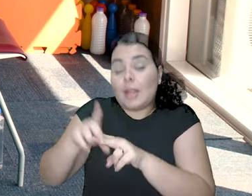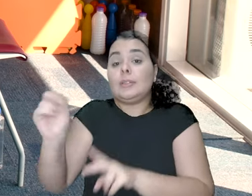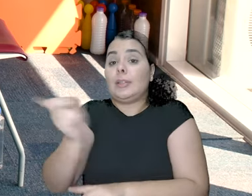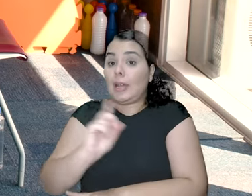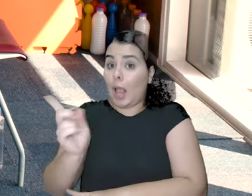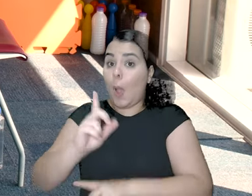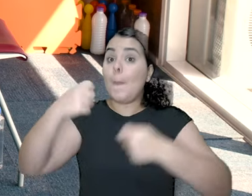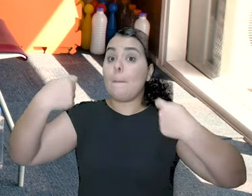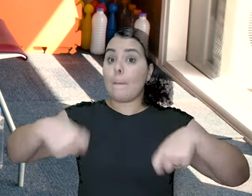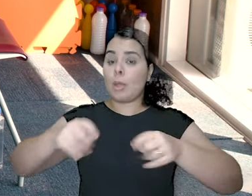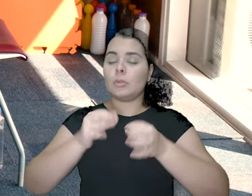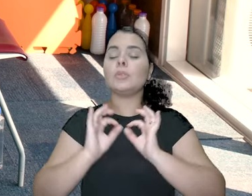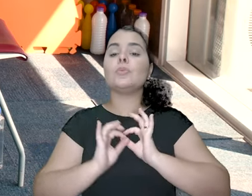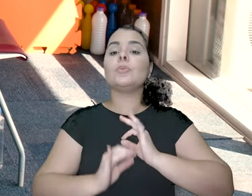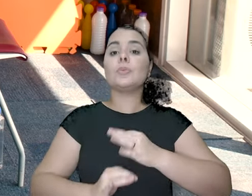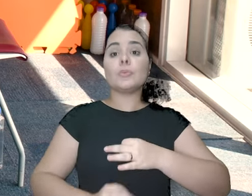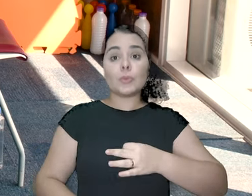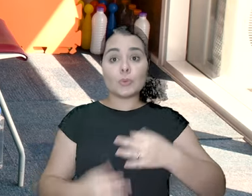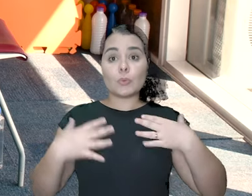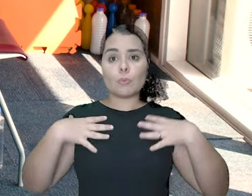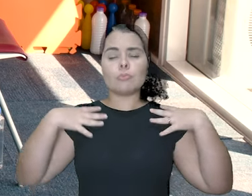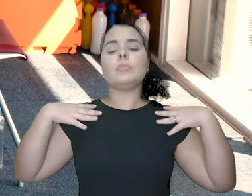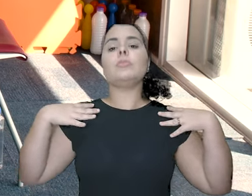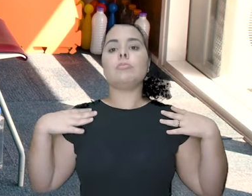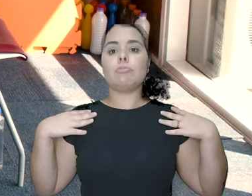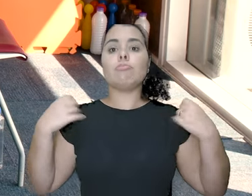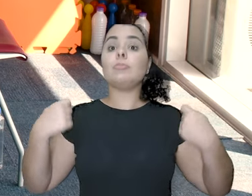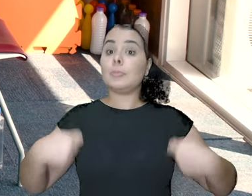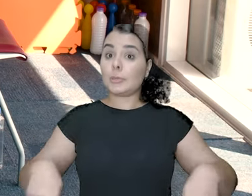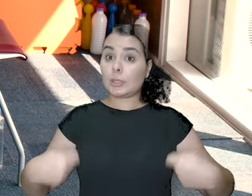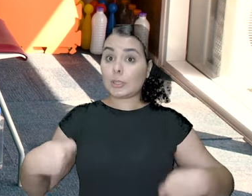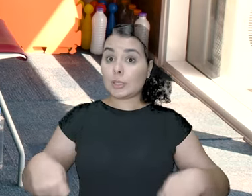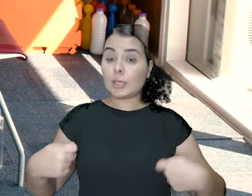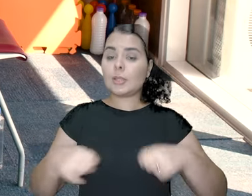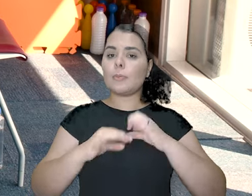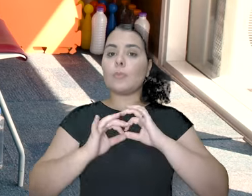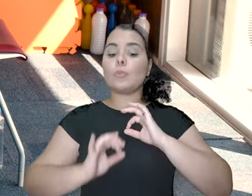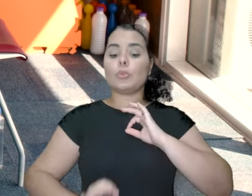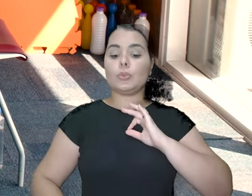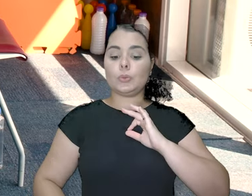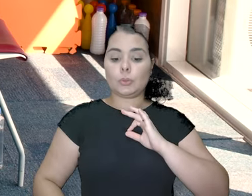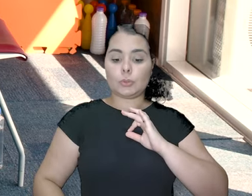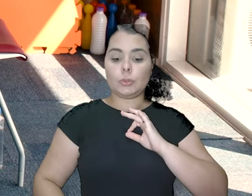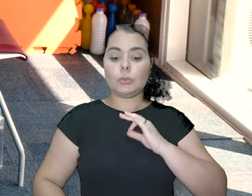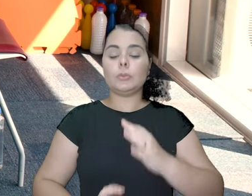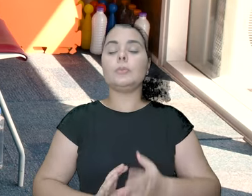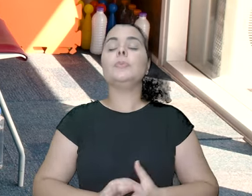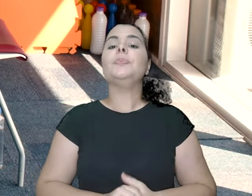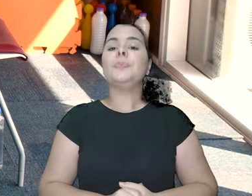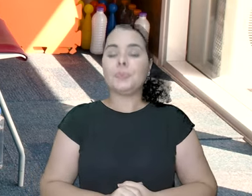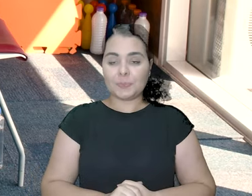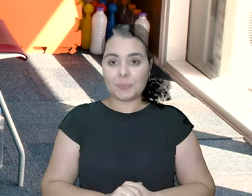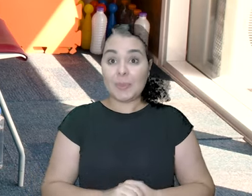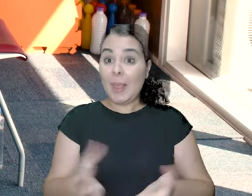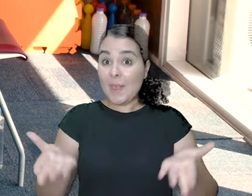Grudado na cadeira, hein? Retinho e bonito. Mantenha essa postura linda.